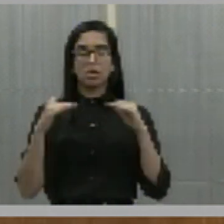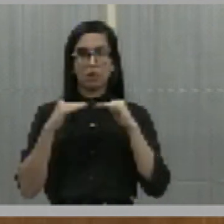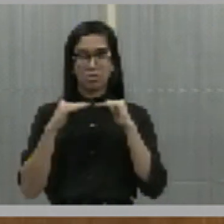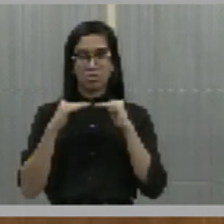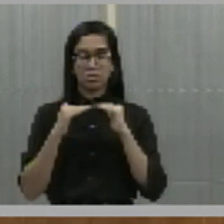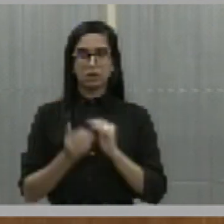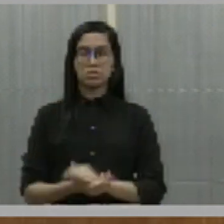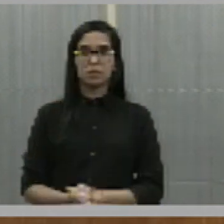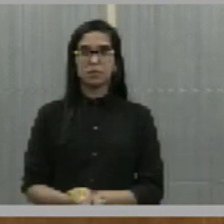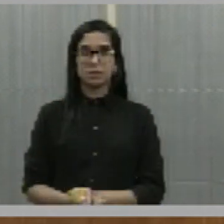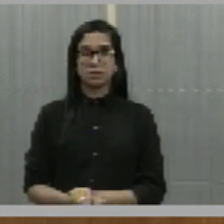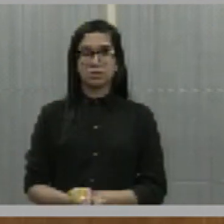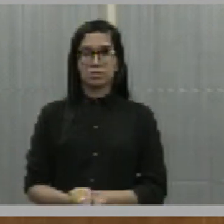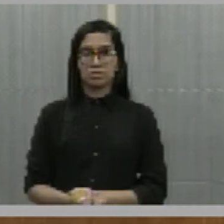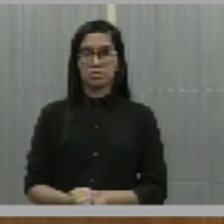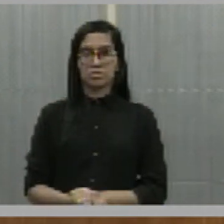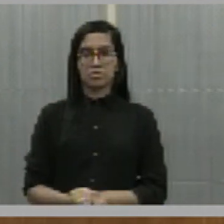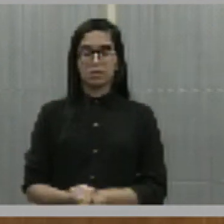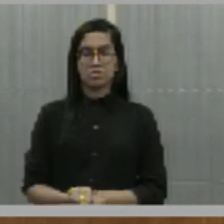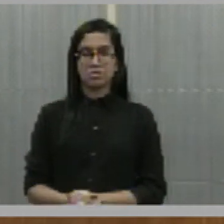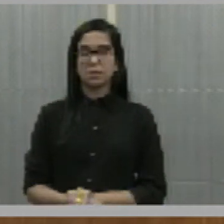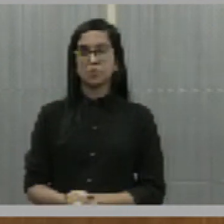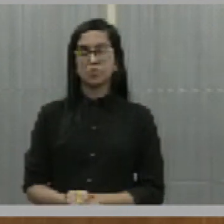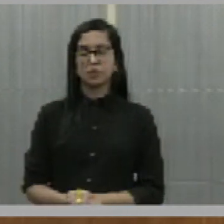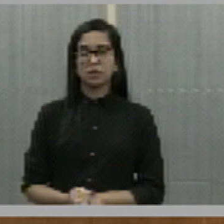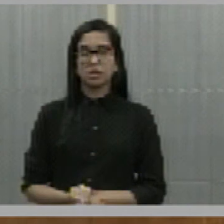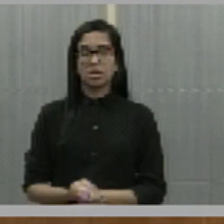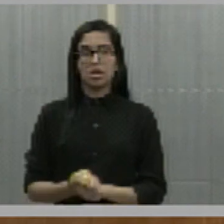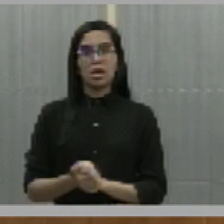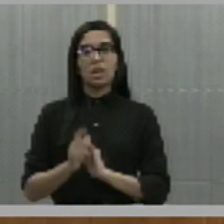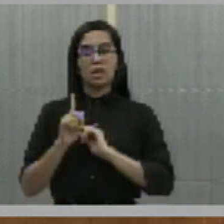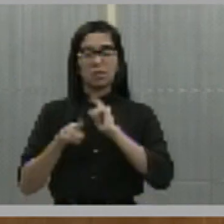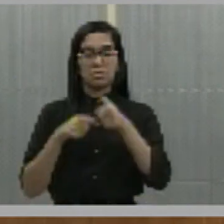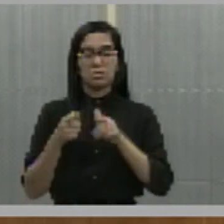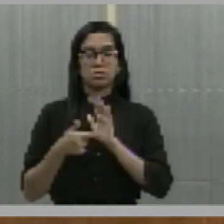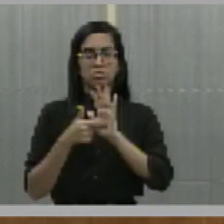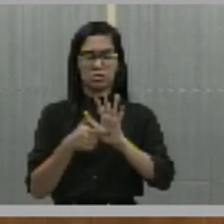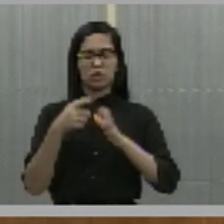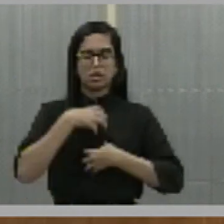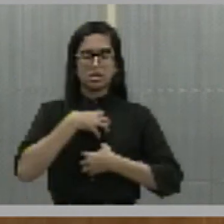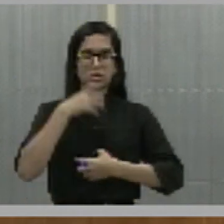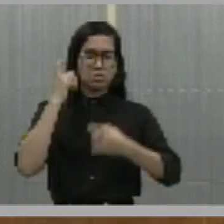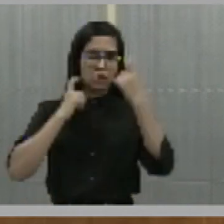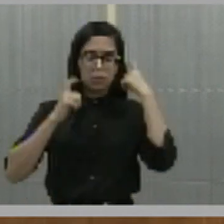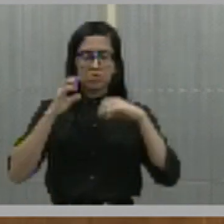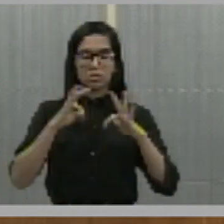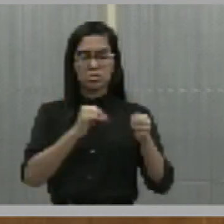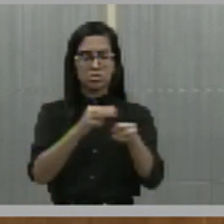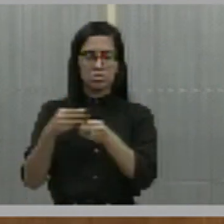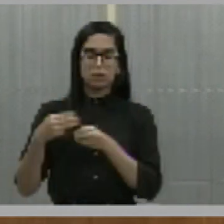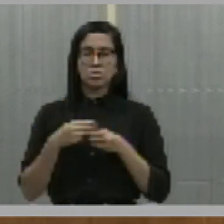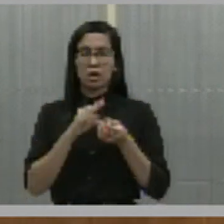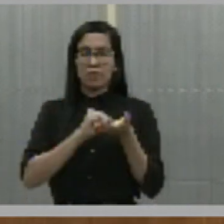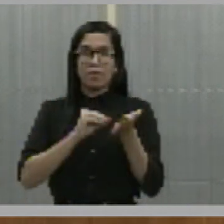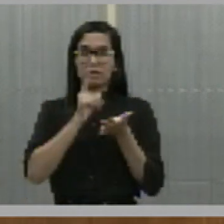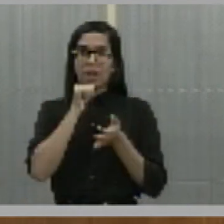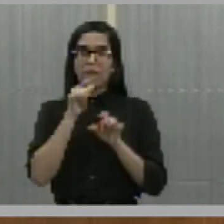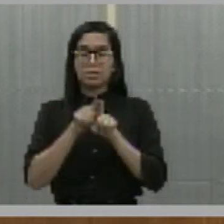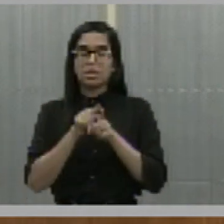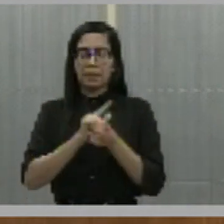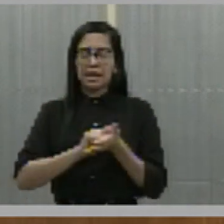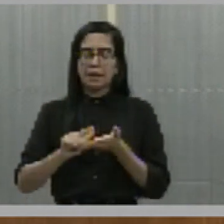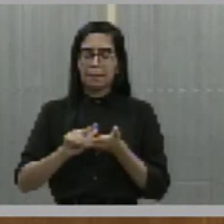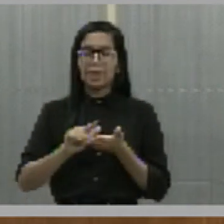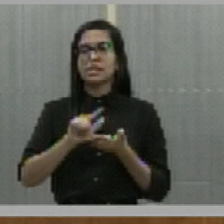Em seguida, o senhor Porfinho externou sua preocupação com a situação dos municípios em relação ao abastecimento de água e saneamento básico. Em seguida, o presidente, o senhor